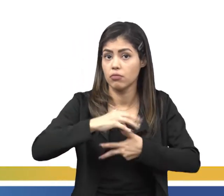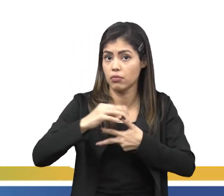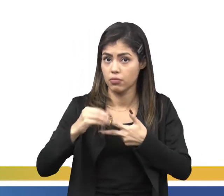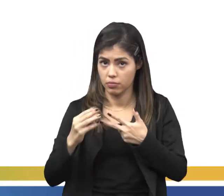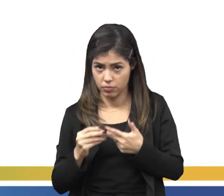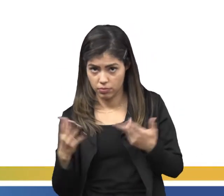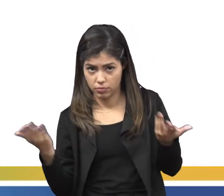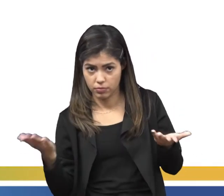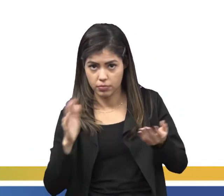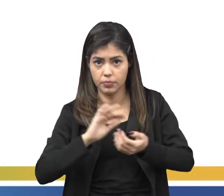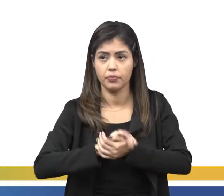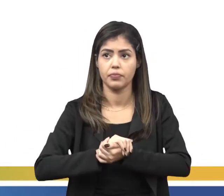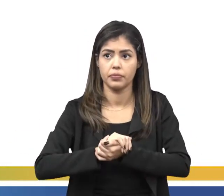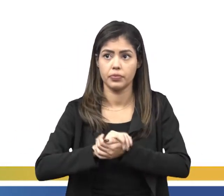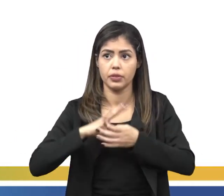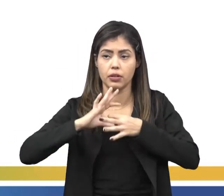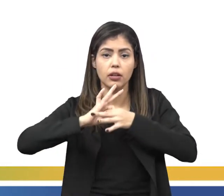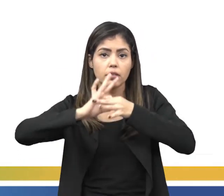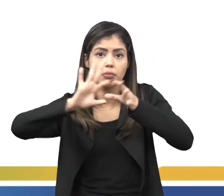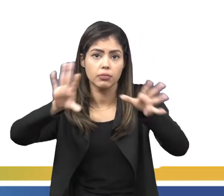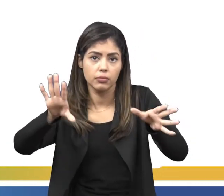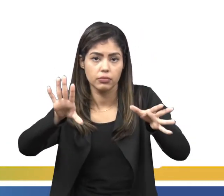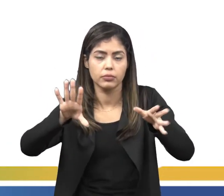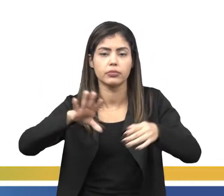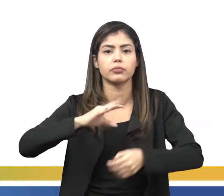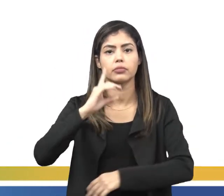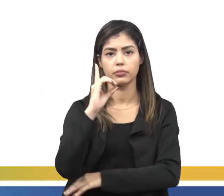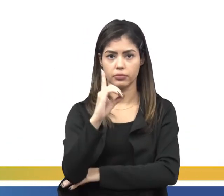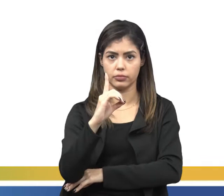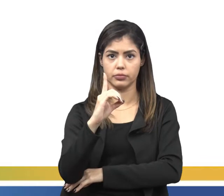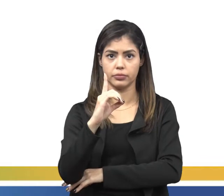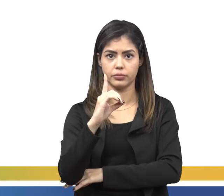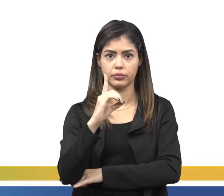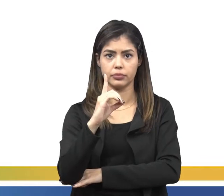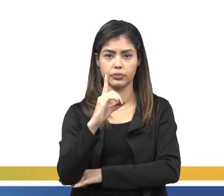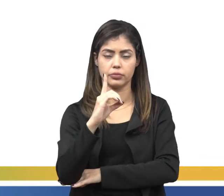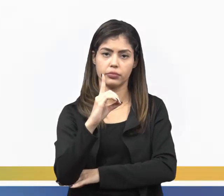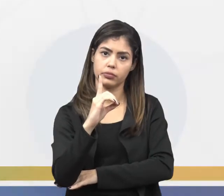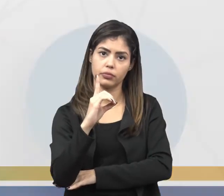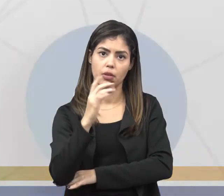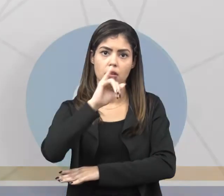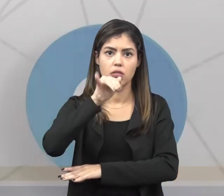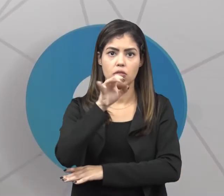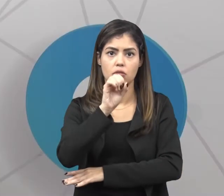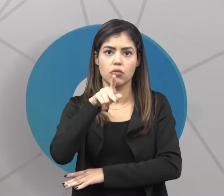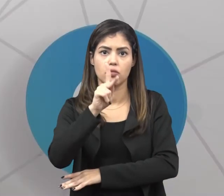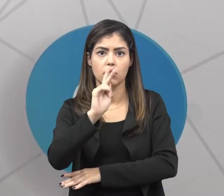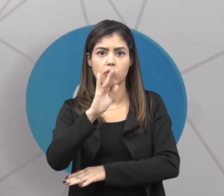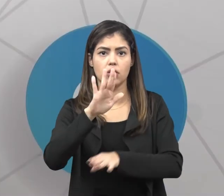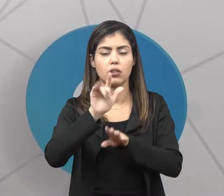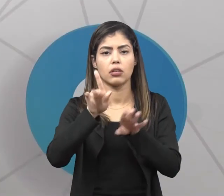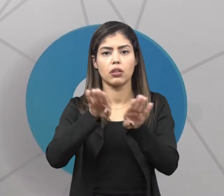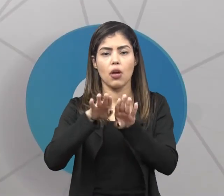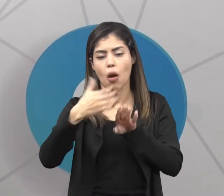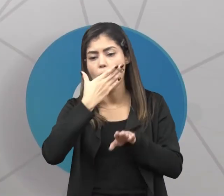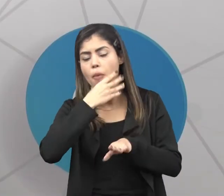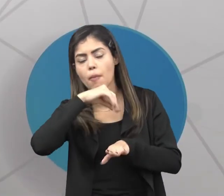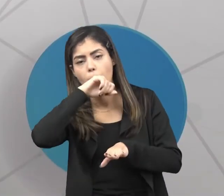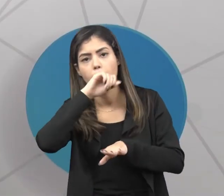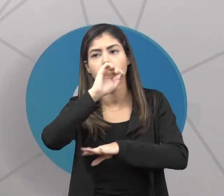o liberalismo. John Locke foi considerado, então, o pai do liberalismo.